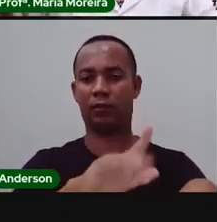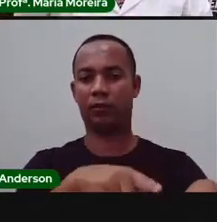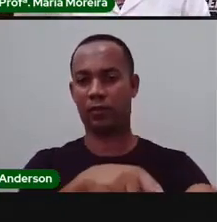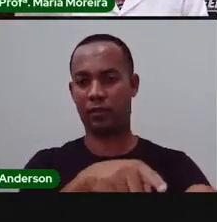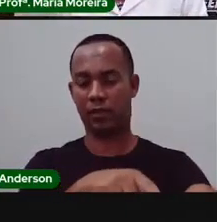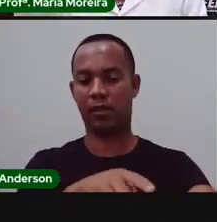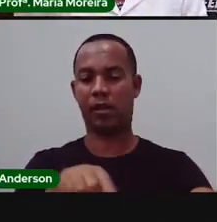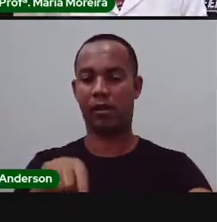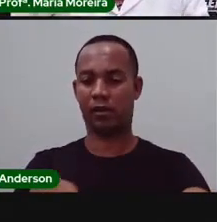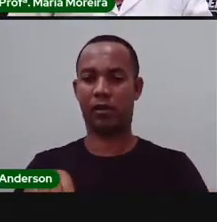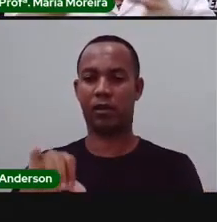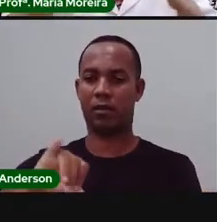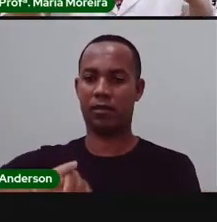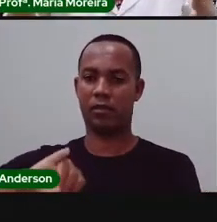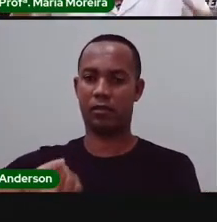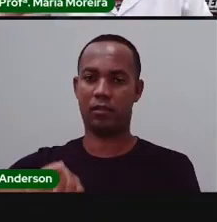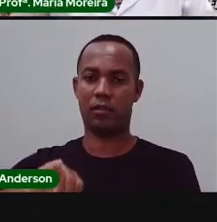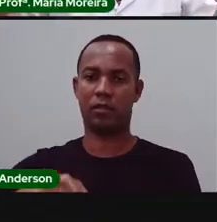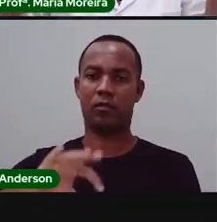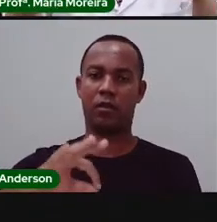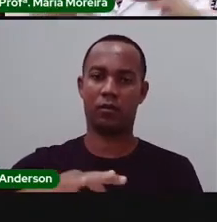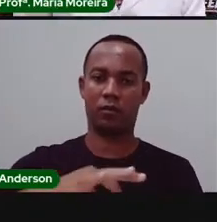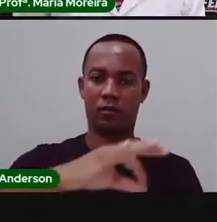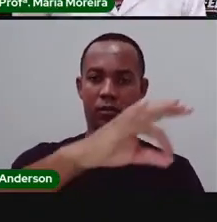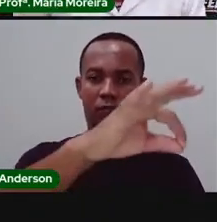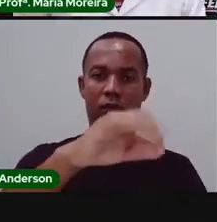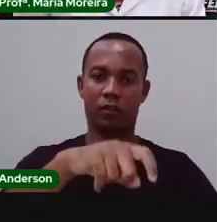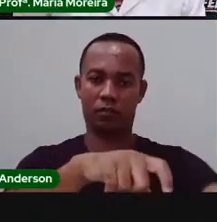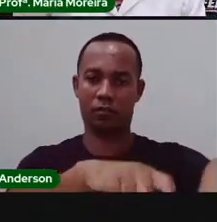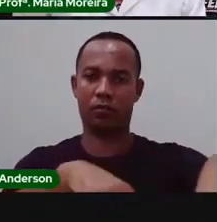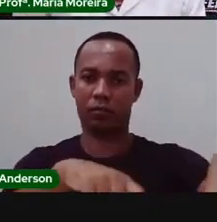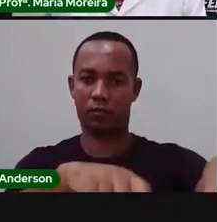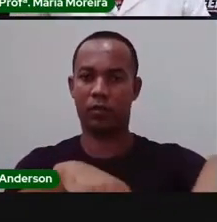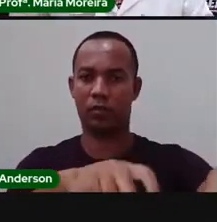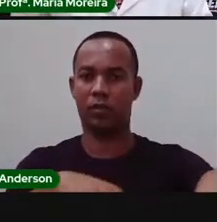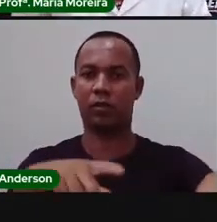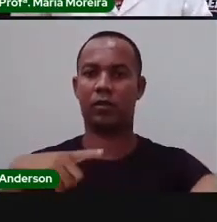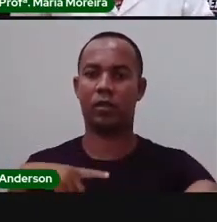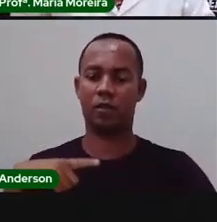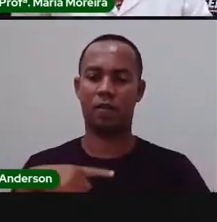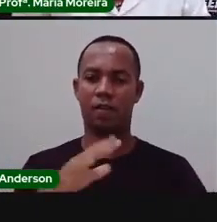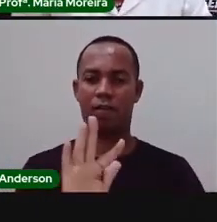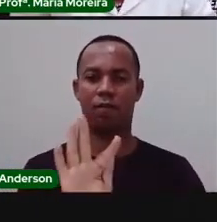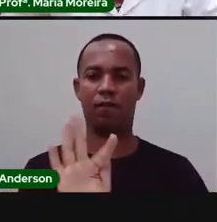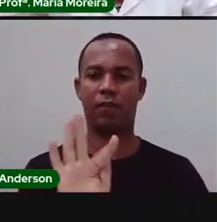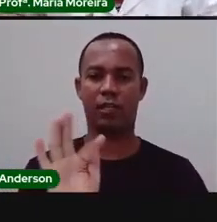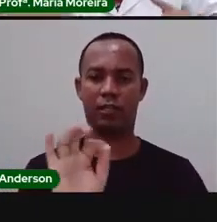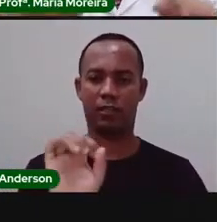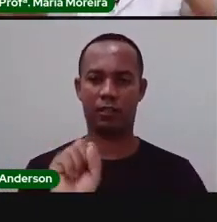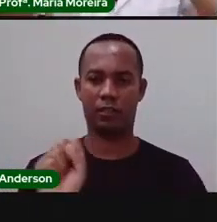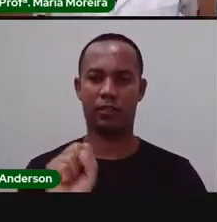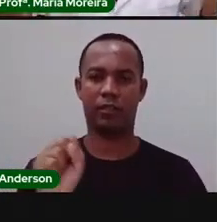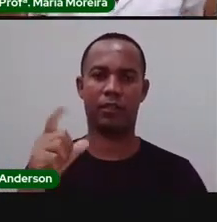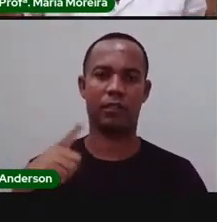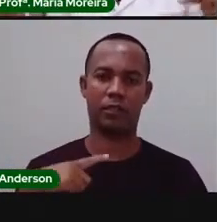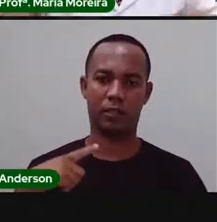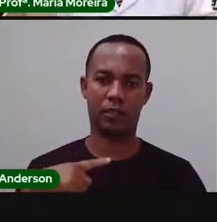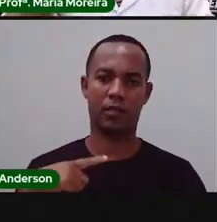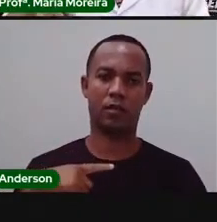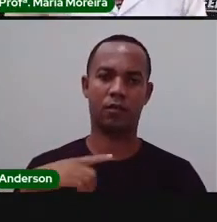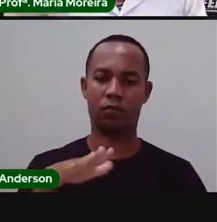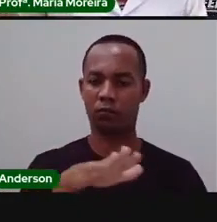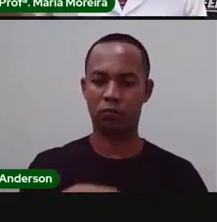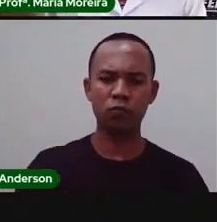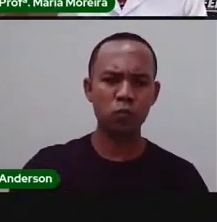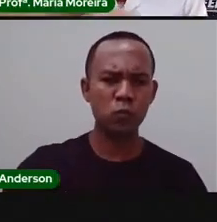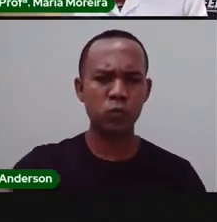outras localidades que ficavam distantes do centro comercial, e que Feira de Santana, ela ficava dentro, ó, de um anel de